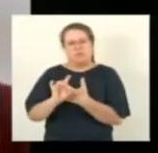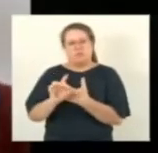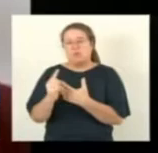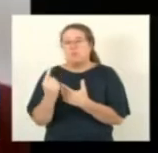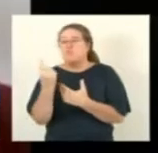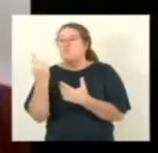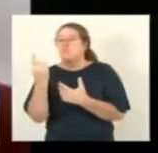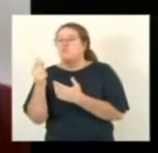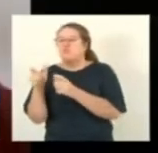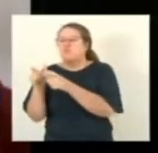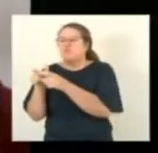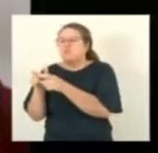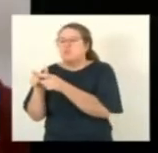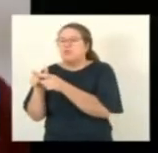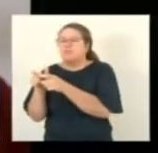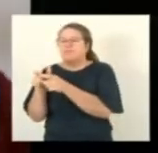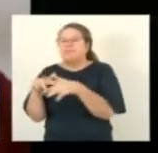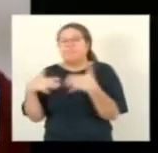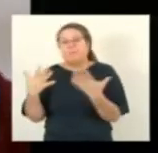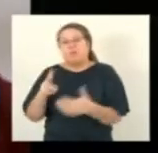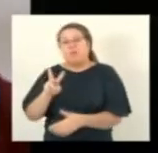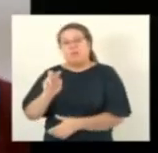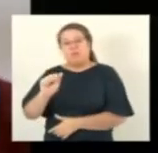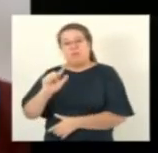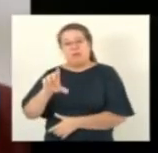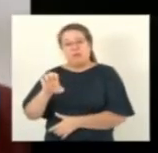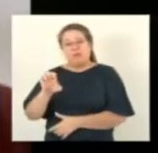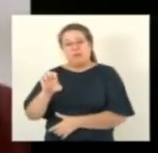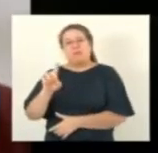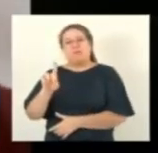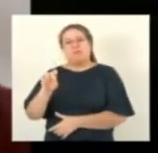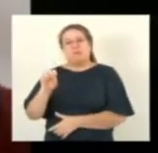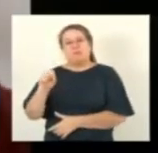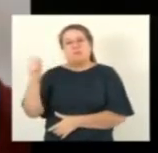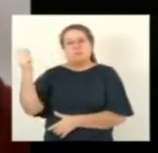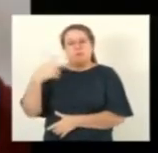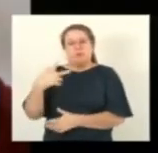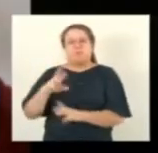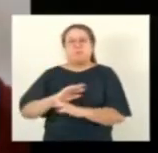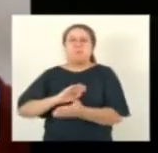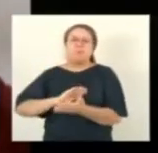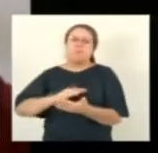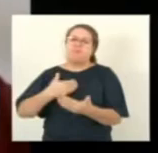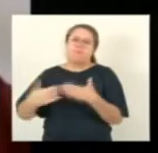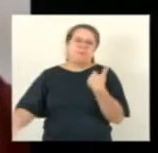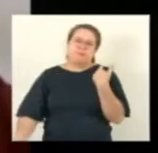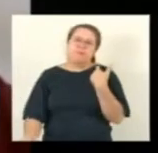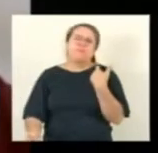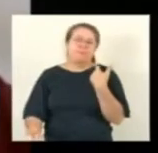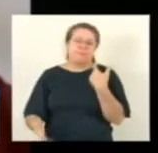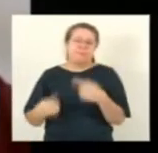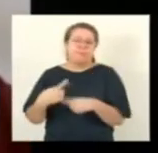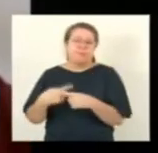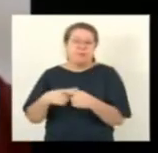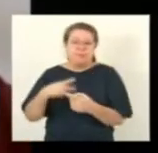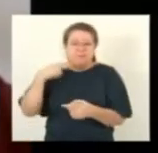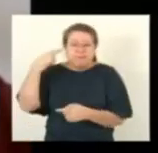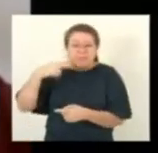então perdeu esse um milhão e meio e foi uma das grandes aspirações de luta do vereador Valmir Santiago